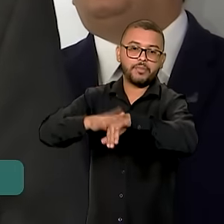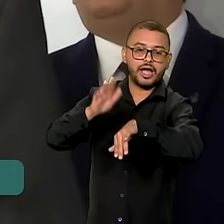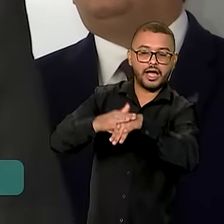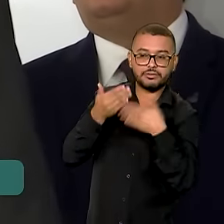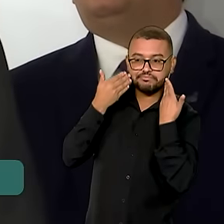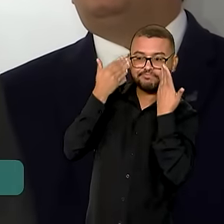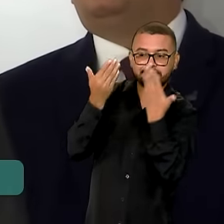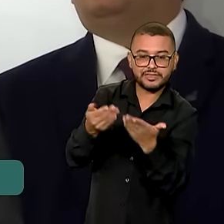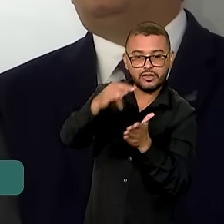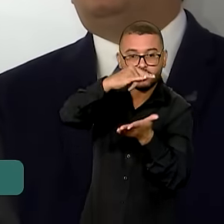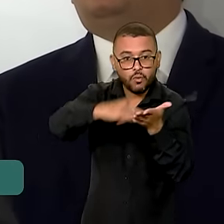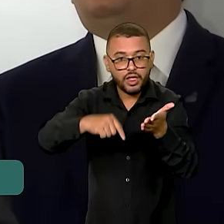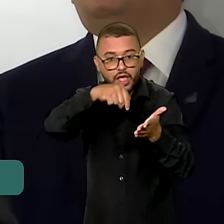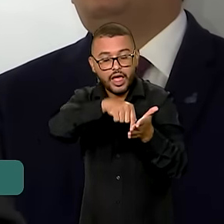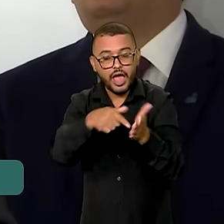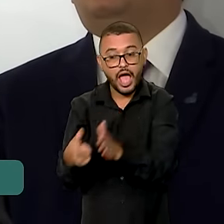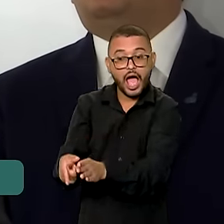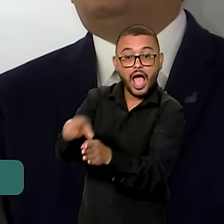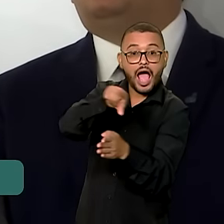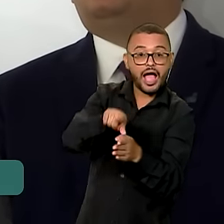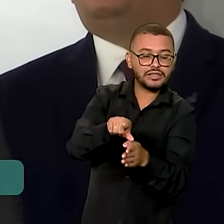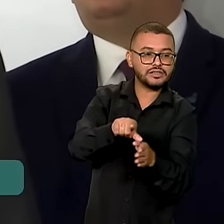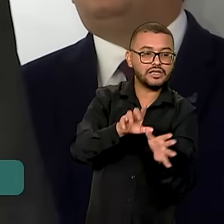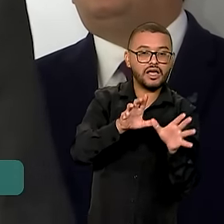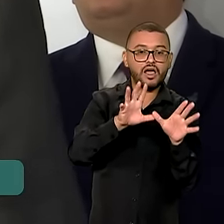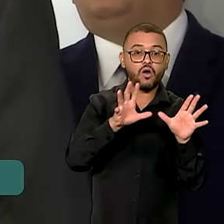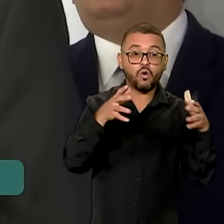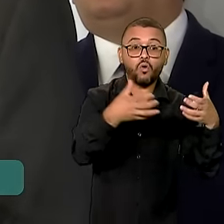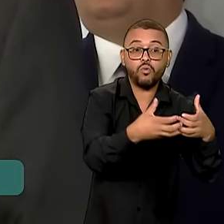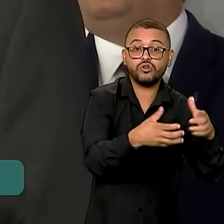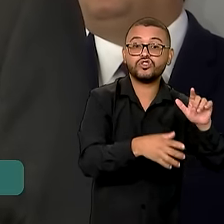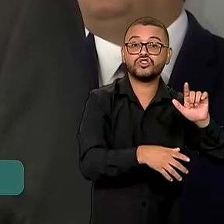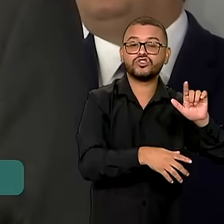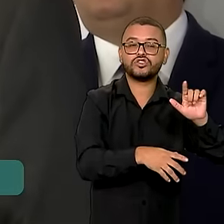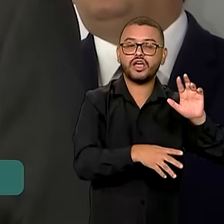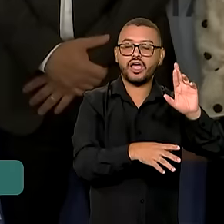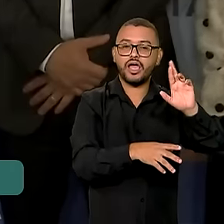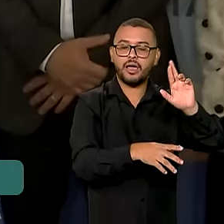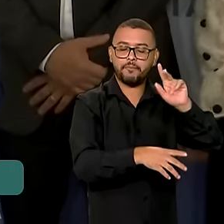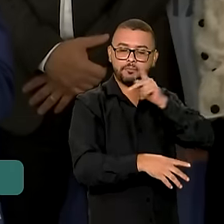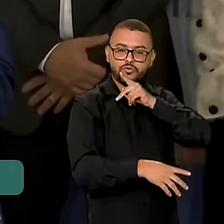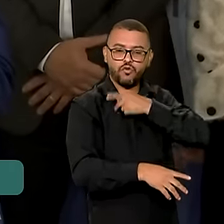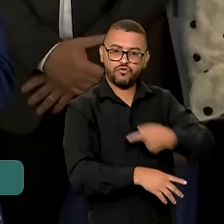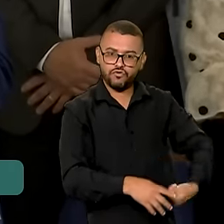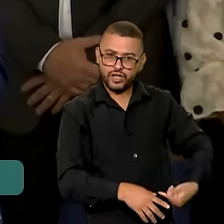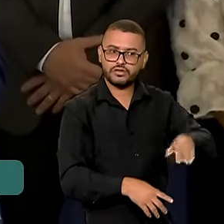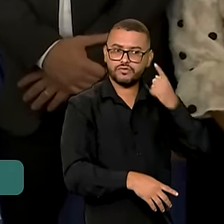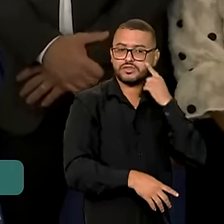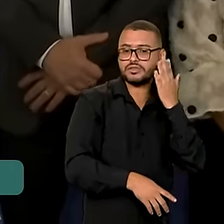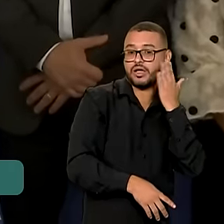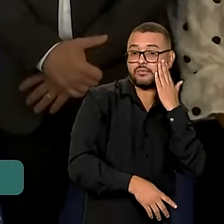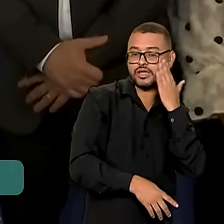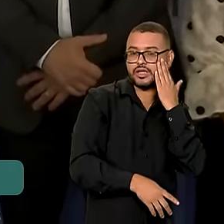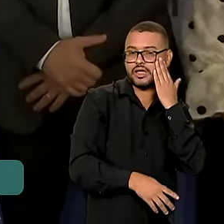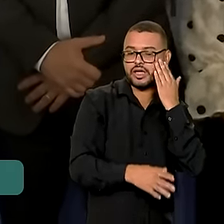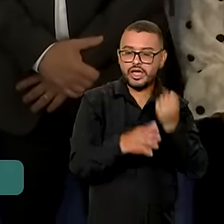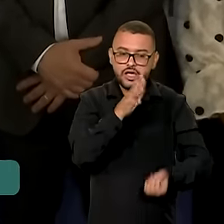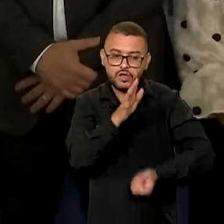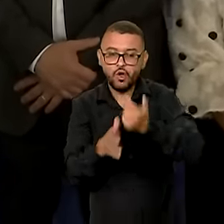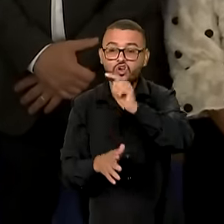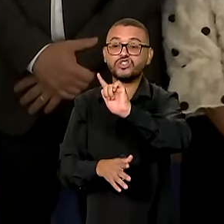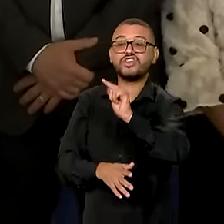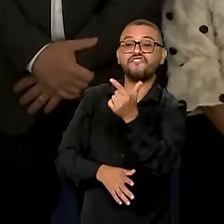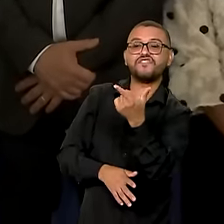apresentação do documento antes da cúpula dos chefes de Estado. subsidiando o G20